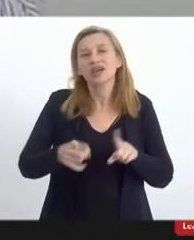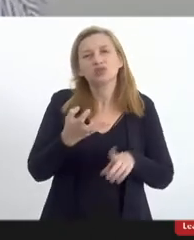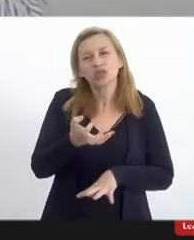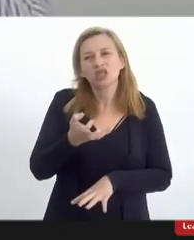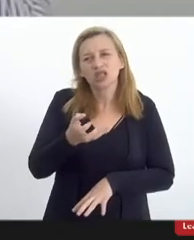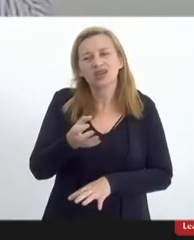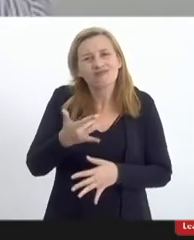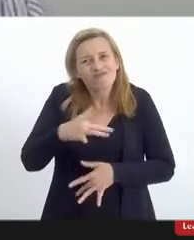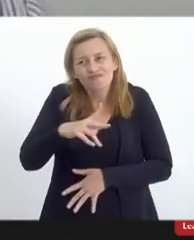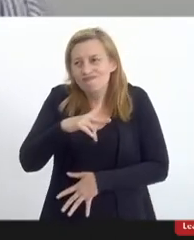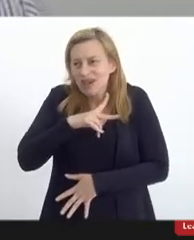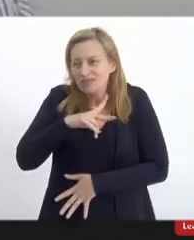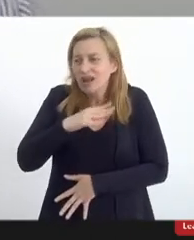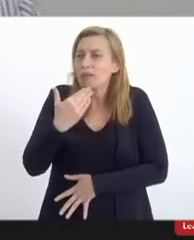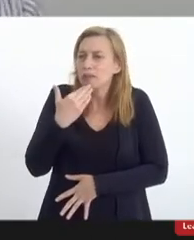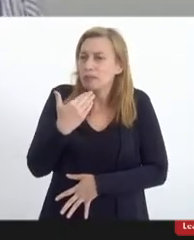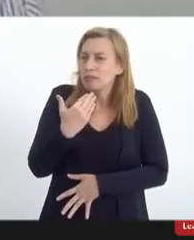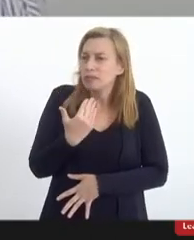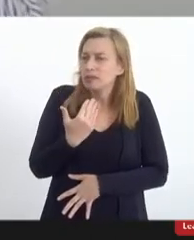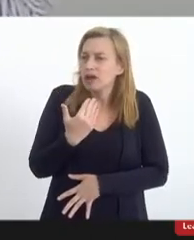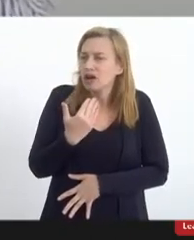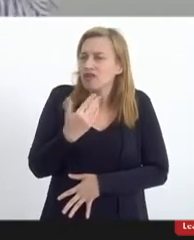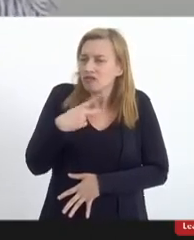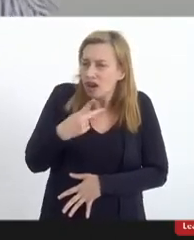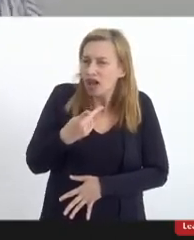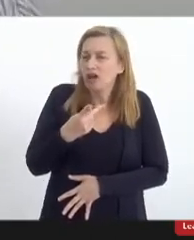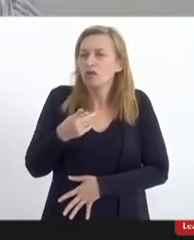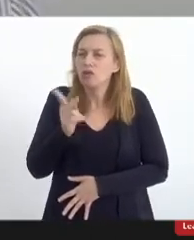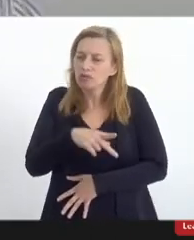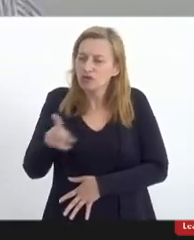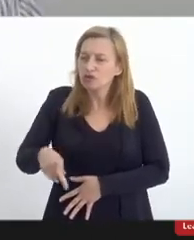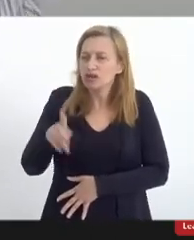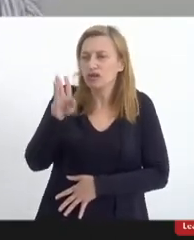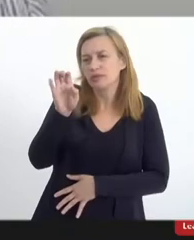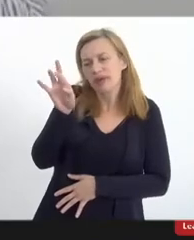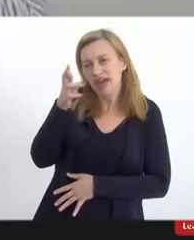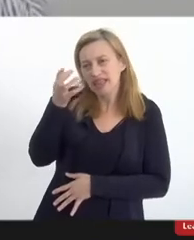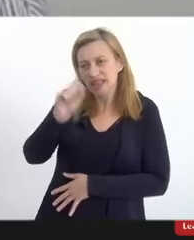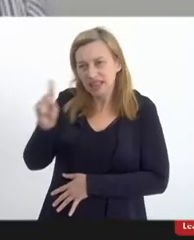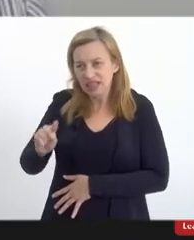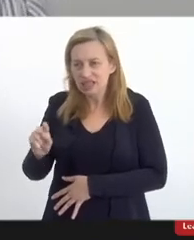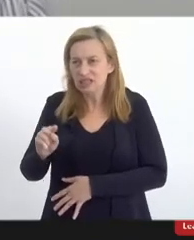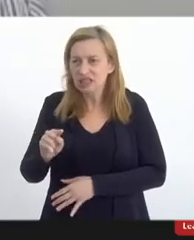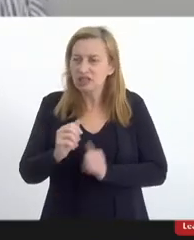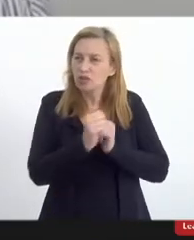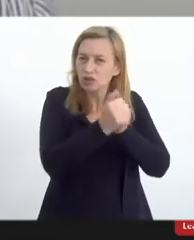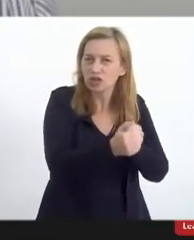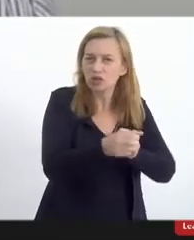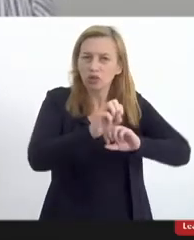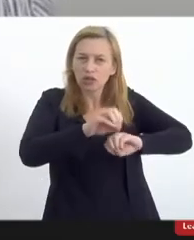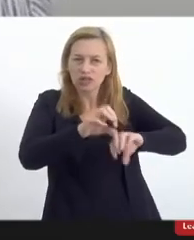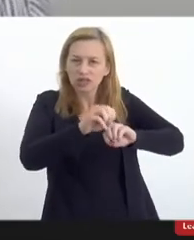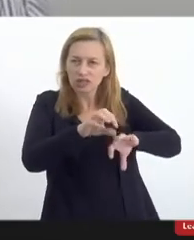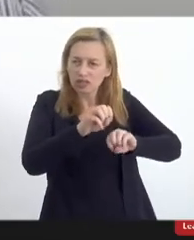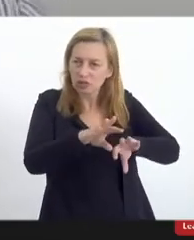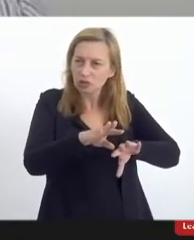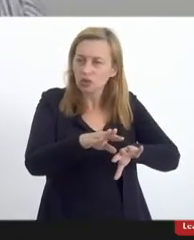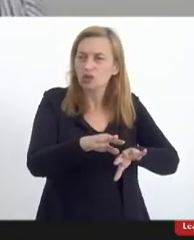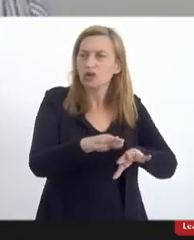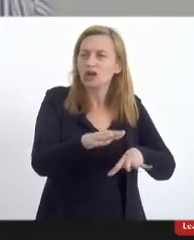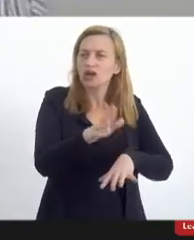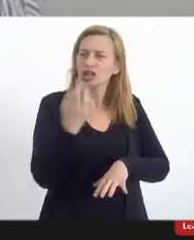particularmente me dirigir a professora Beatriz que coordena o ensino religioso no âmbito da